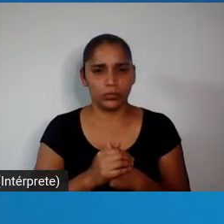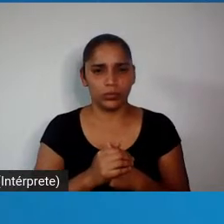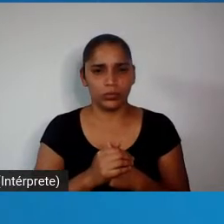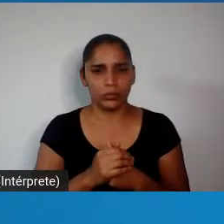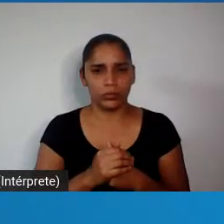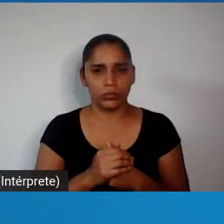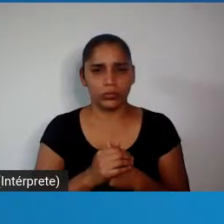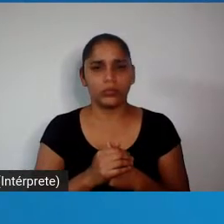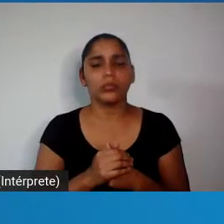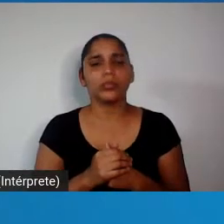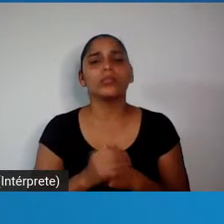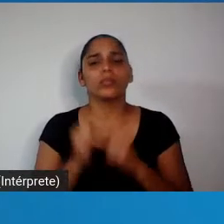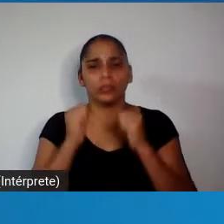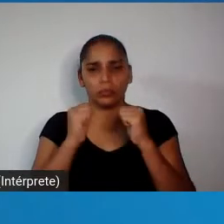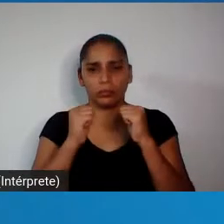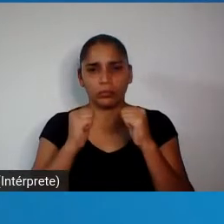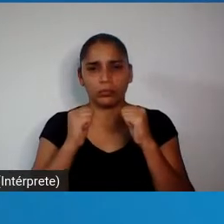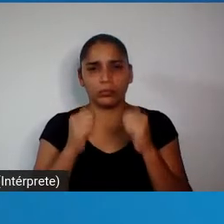Posso, sim.